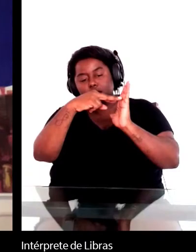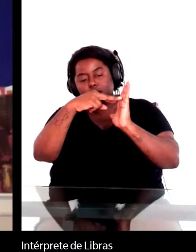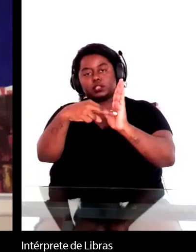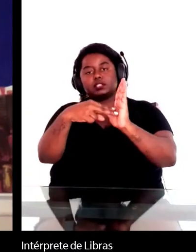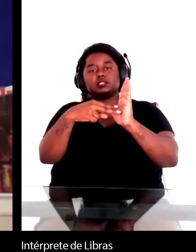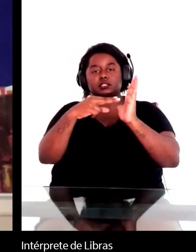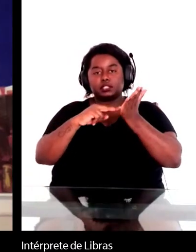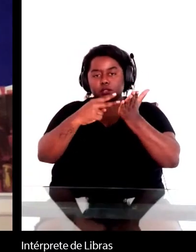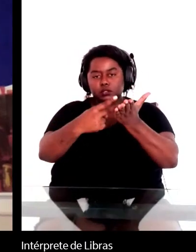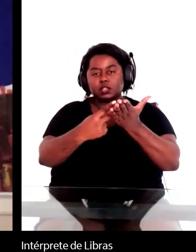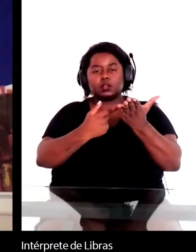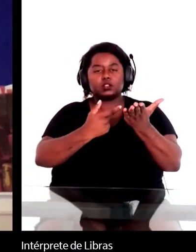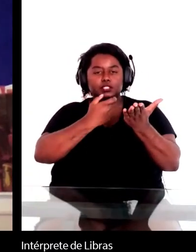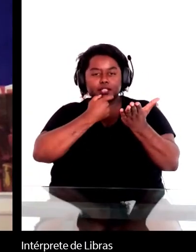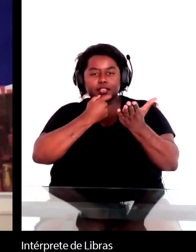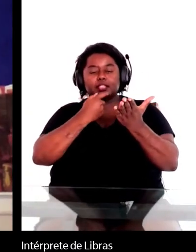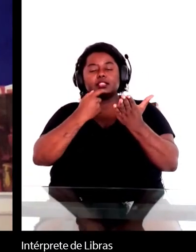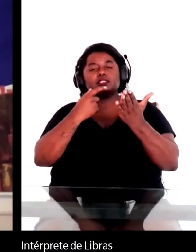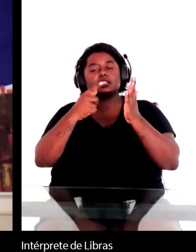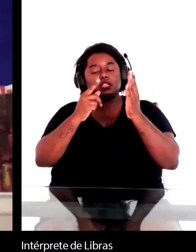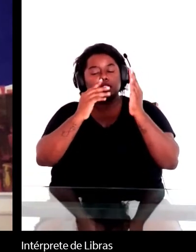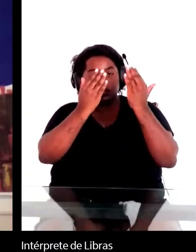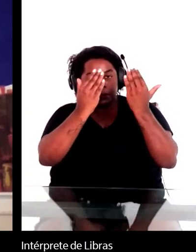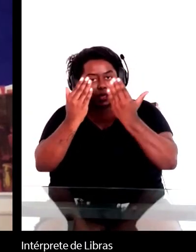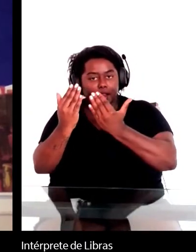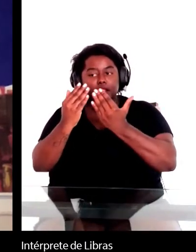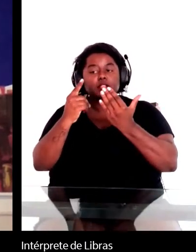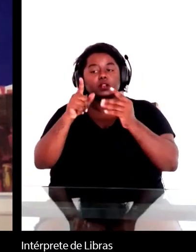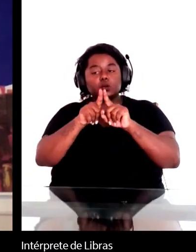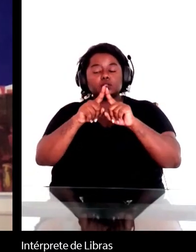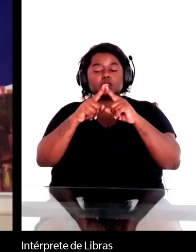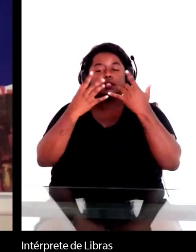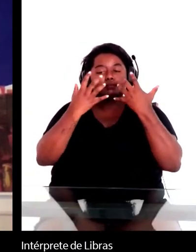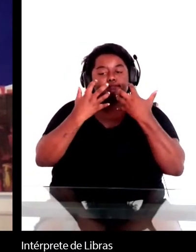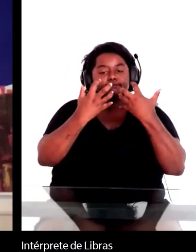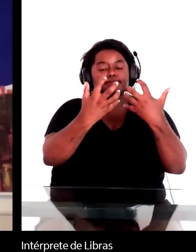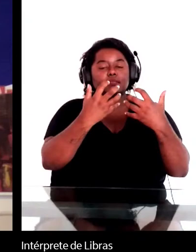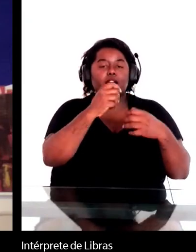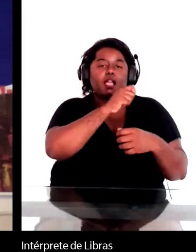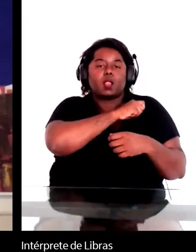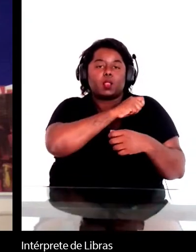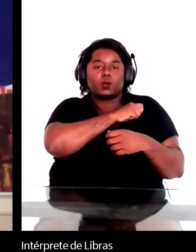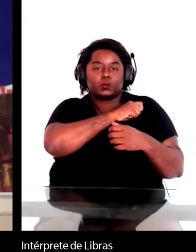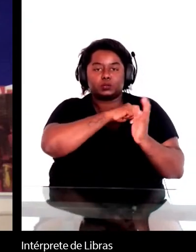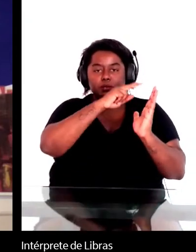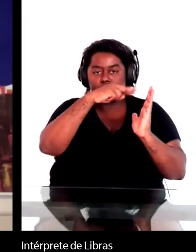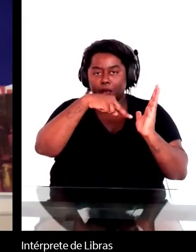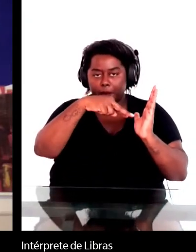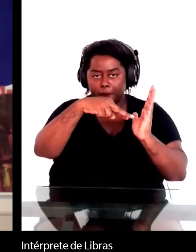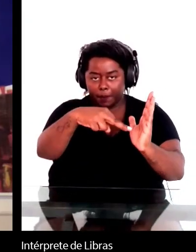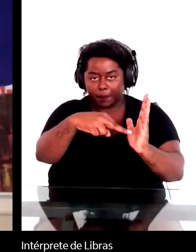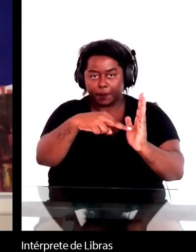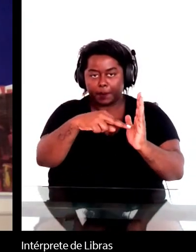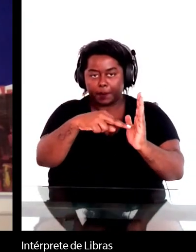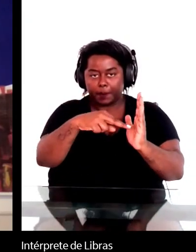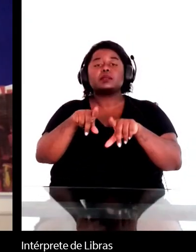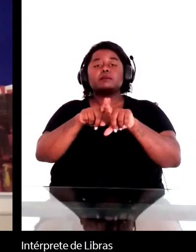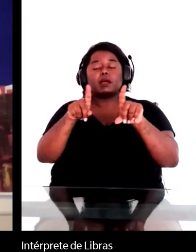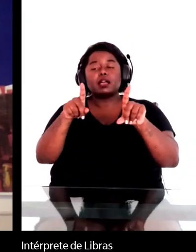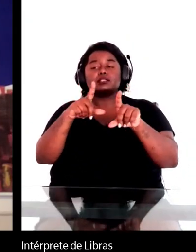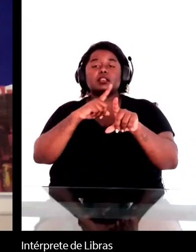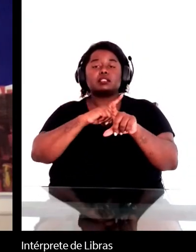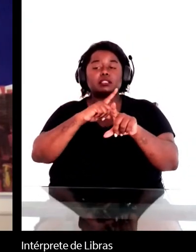mais atenção e mais alunos. Mas não há dúvida e concordo plenamente com o Rola que são os departamentos de inglês